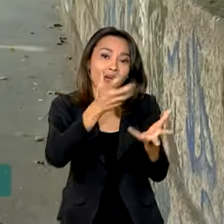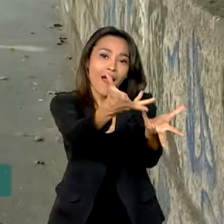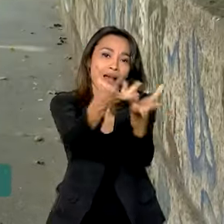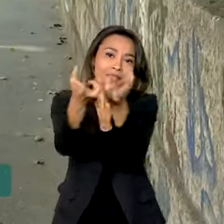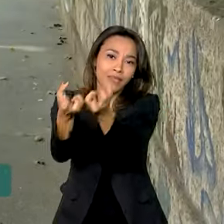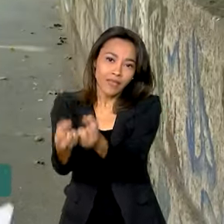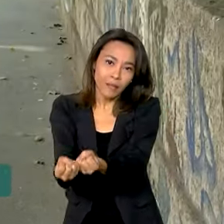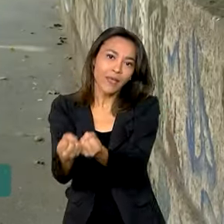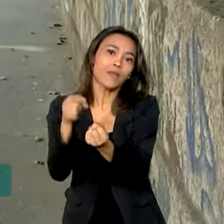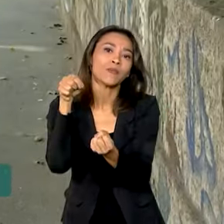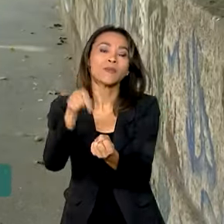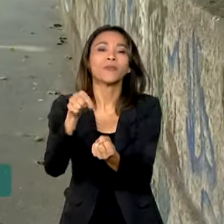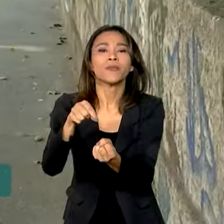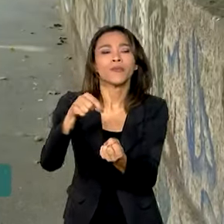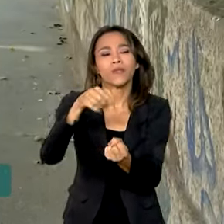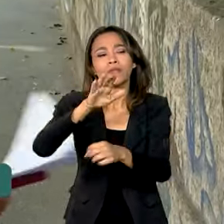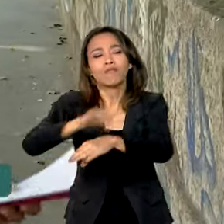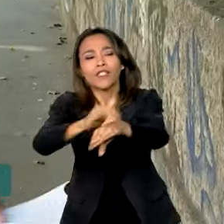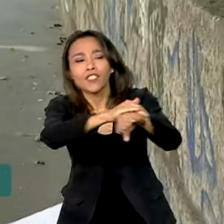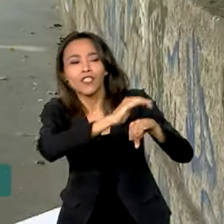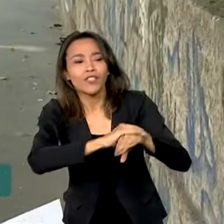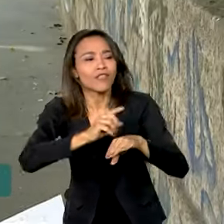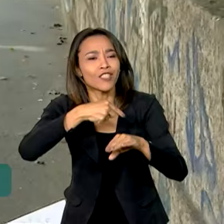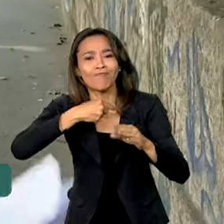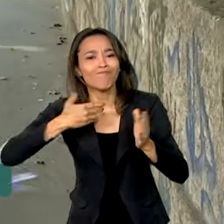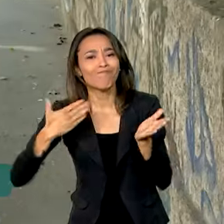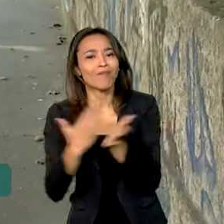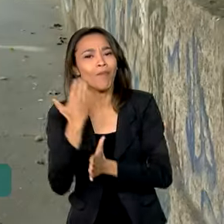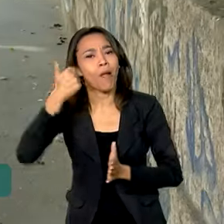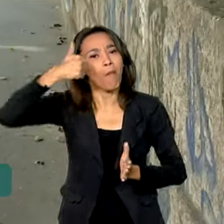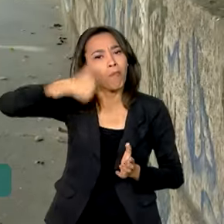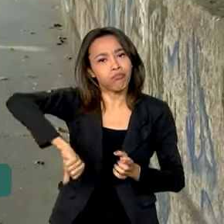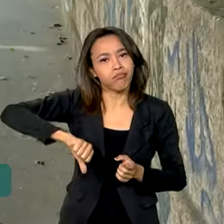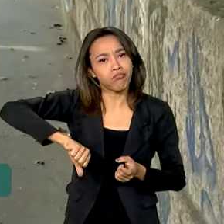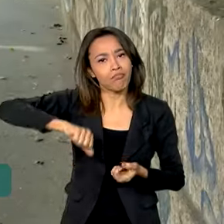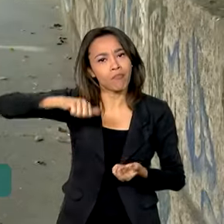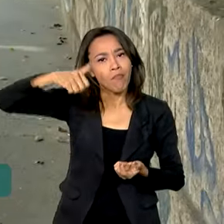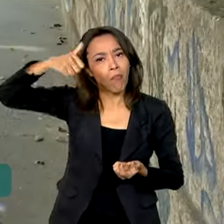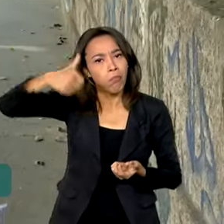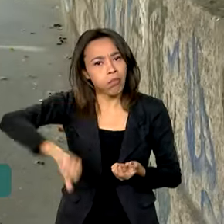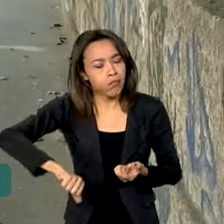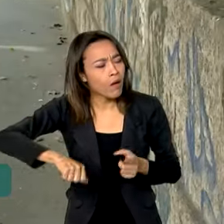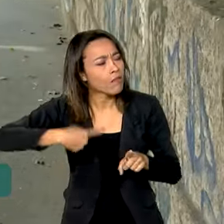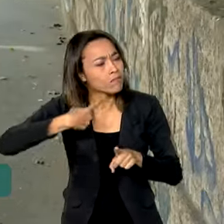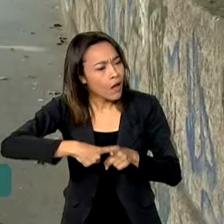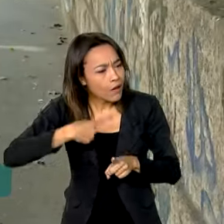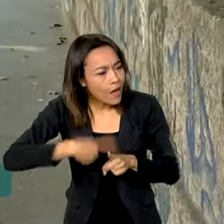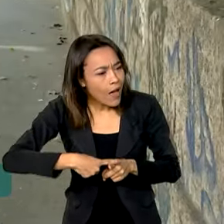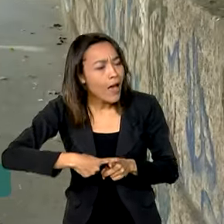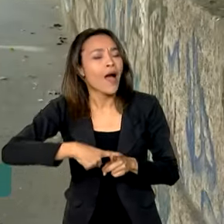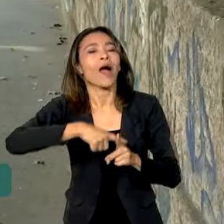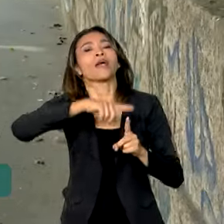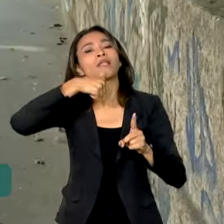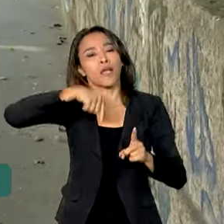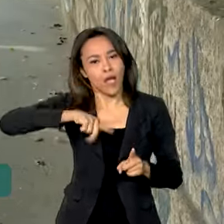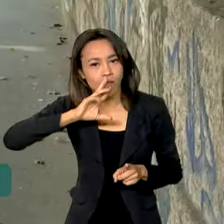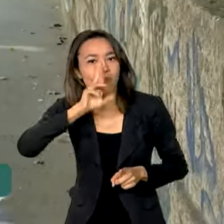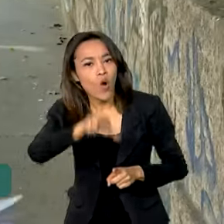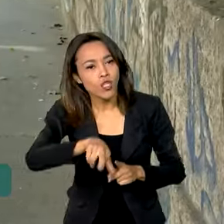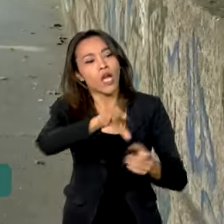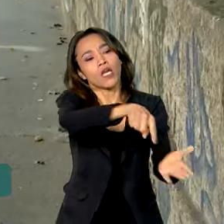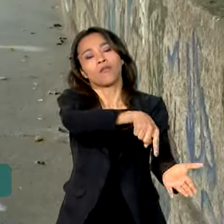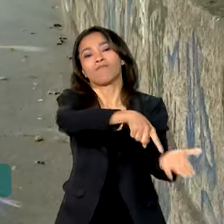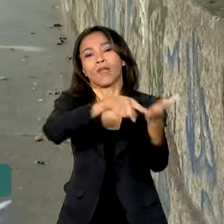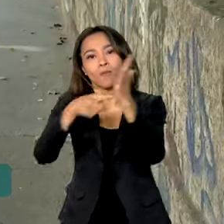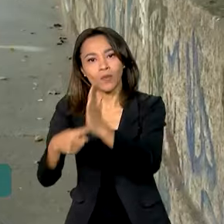recursos daquelas iniciativas que não passaram nessa fase, ou seja, que estão inabilitadas. Ao todo, mais